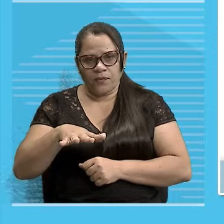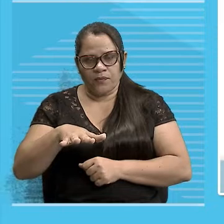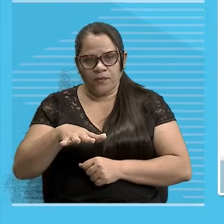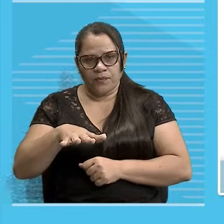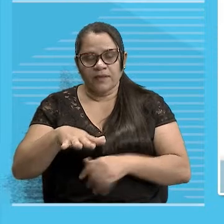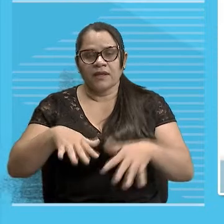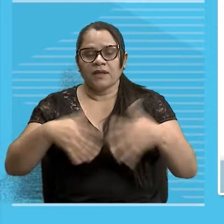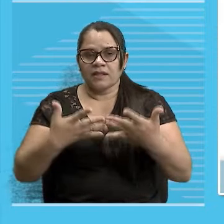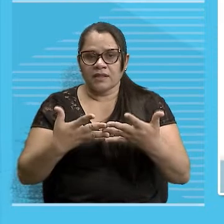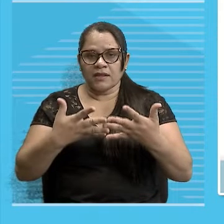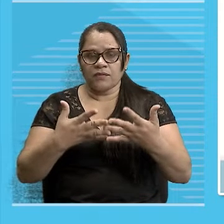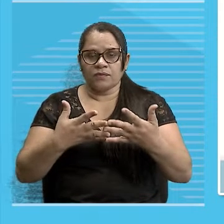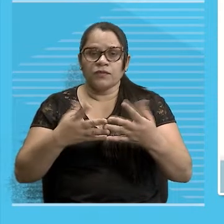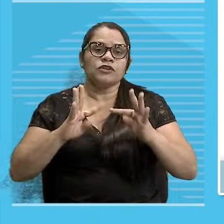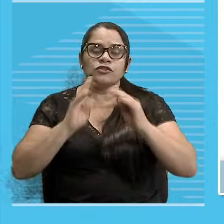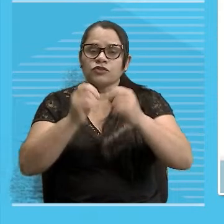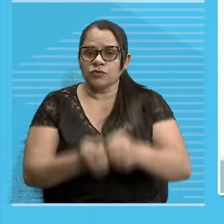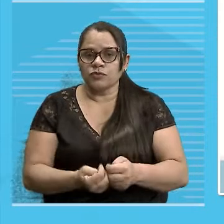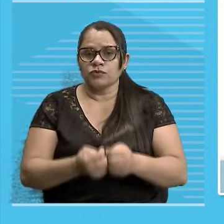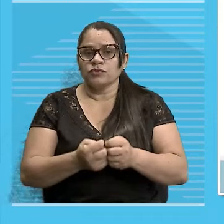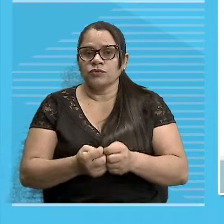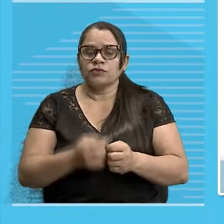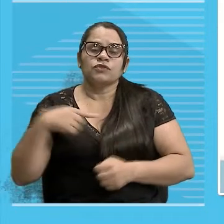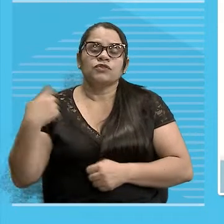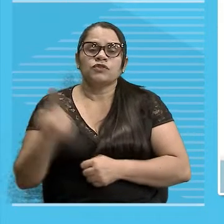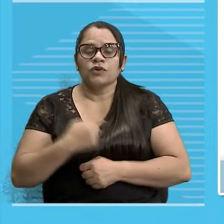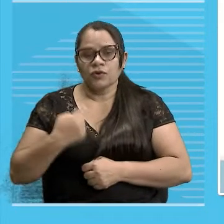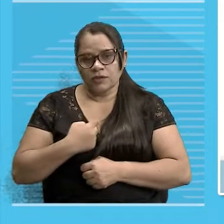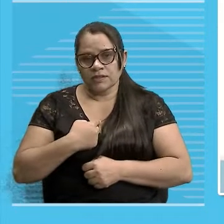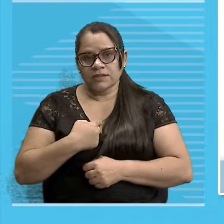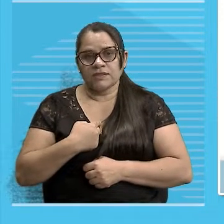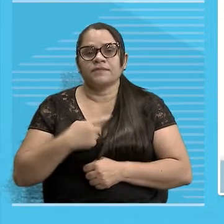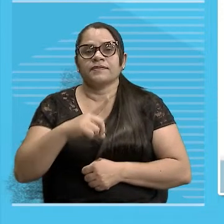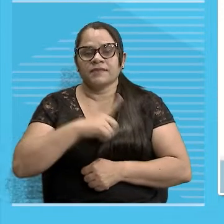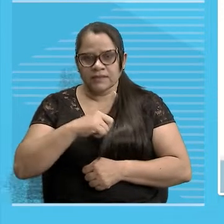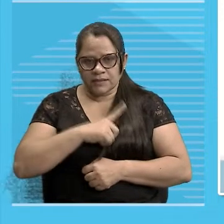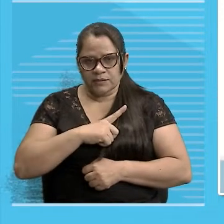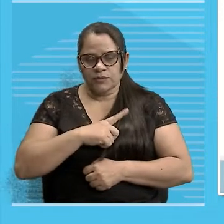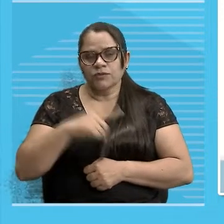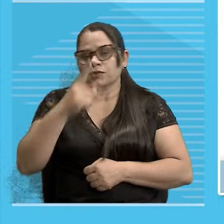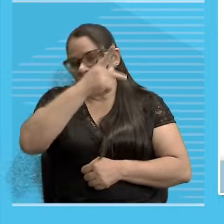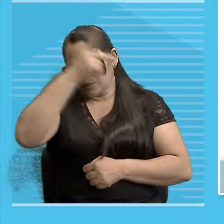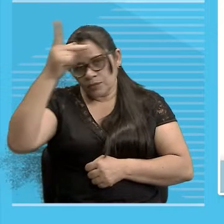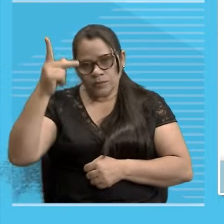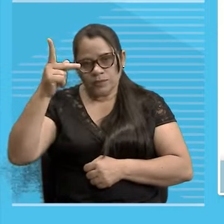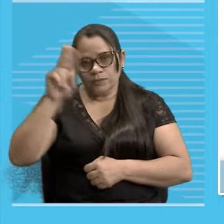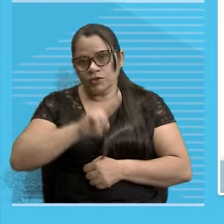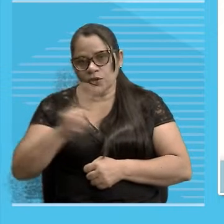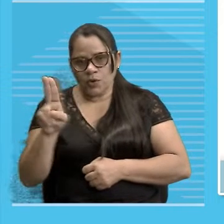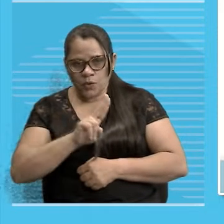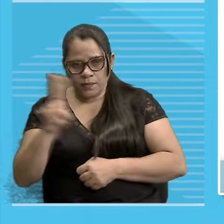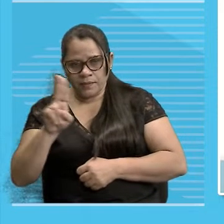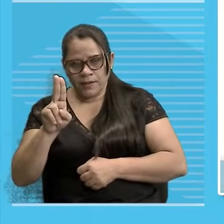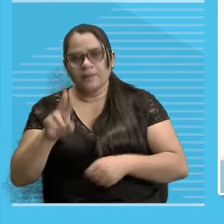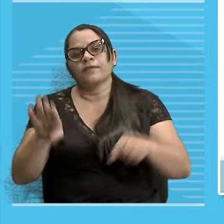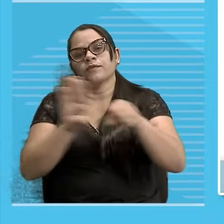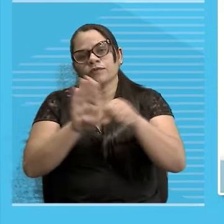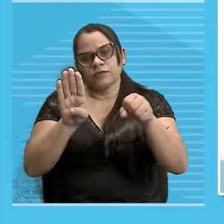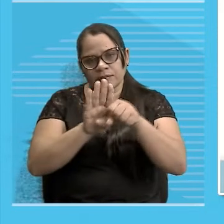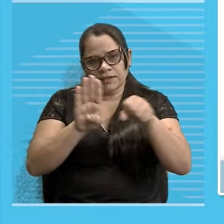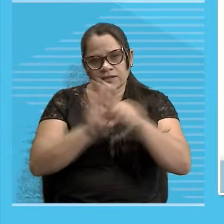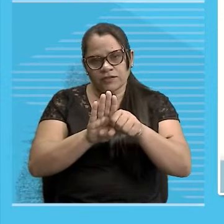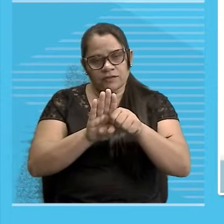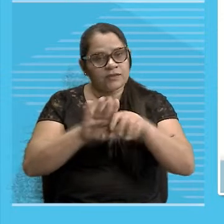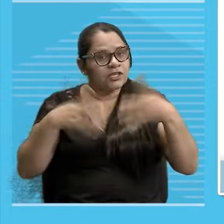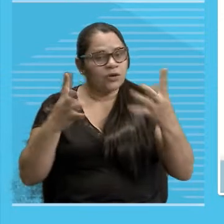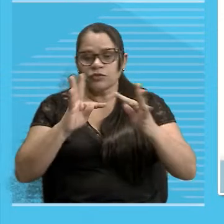Então, todos nós temos um nome Um nome graças ao substantivo Todas as coisas São nomeadas Graças